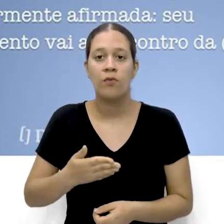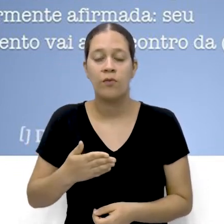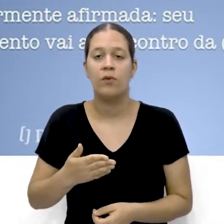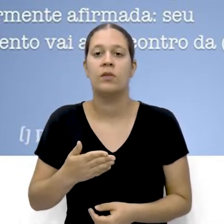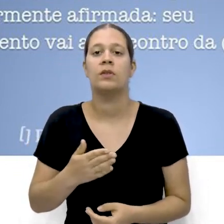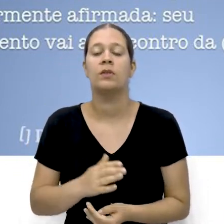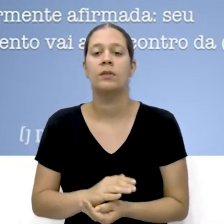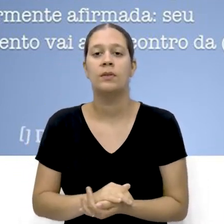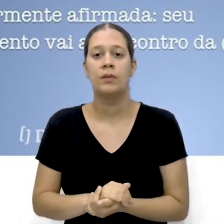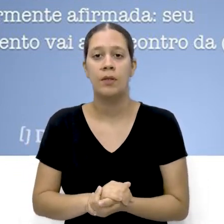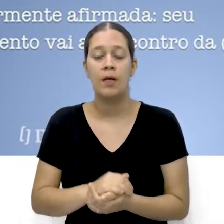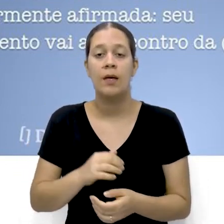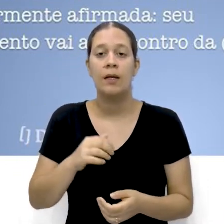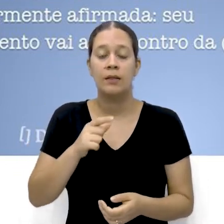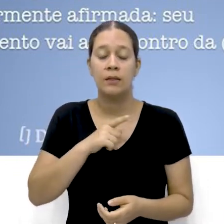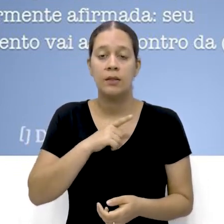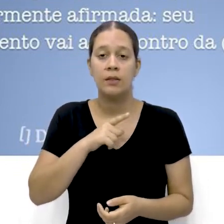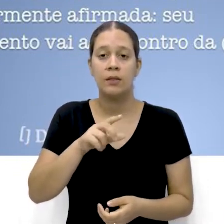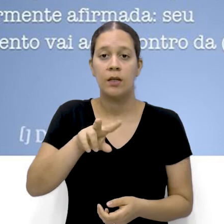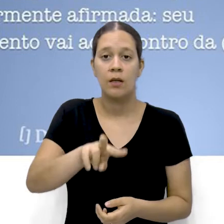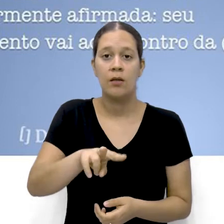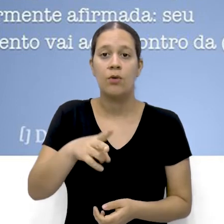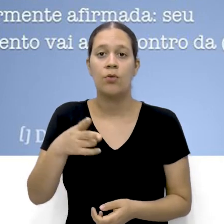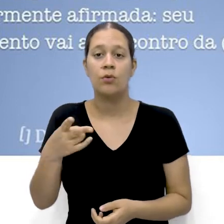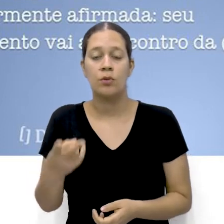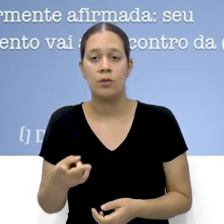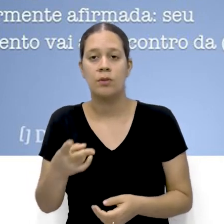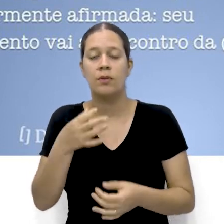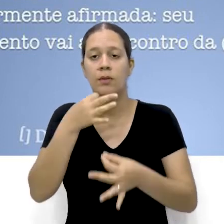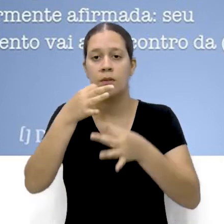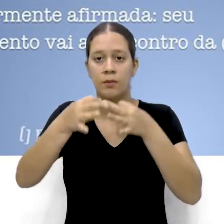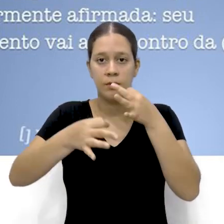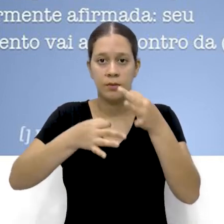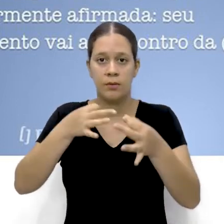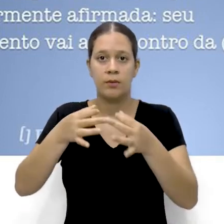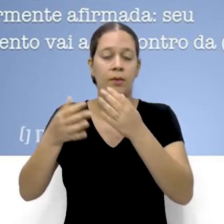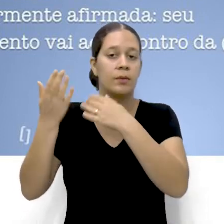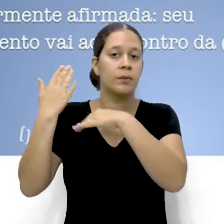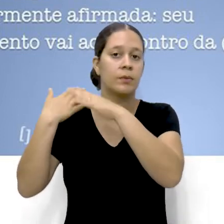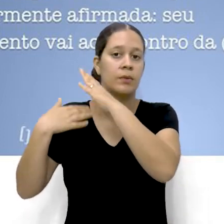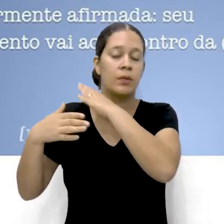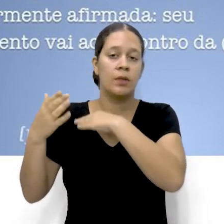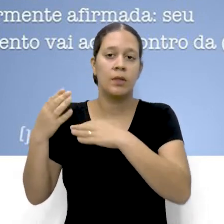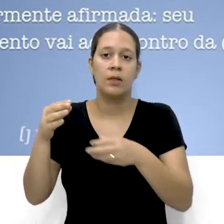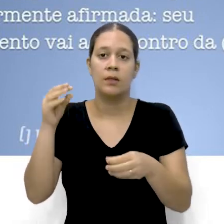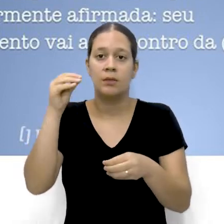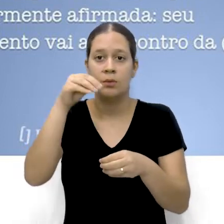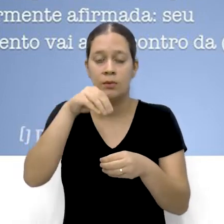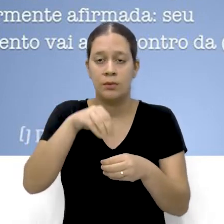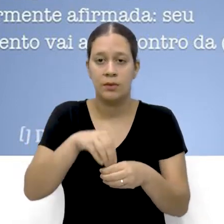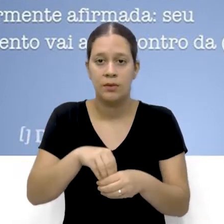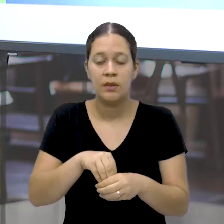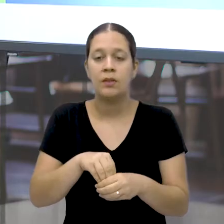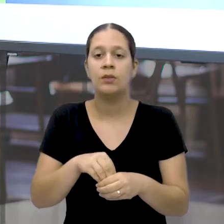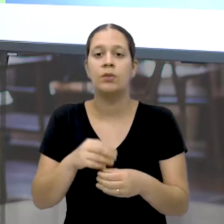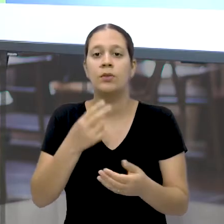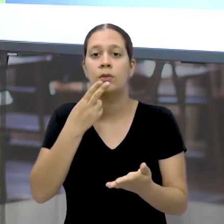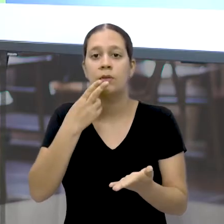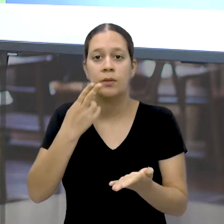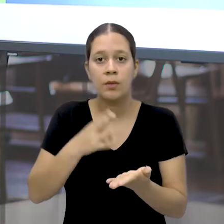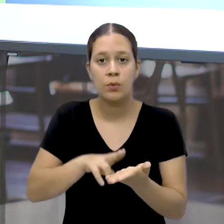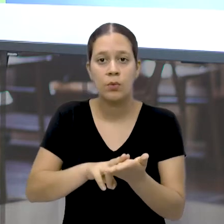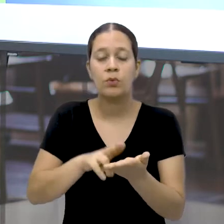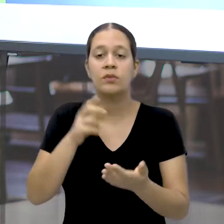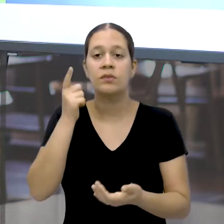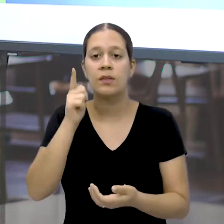nega Ou se contrapõe a outra Anteriormente afirmada Dentro da carta de reclamação A gente consegue